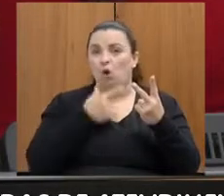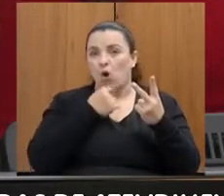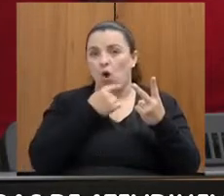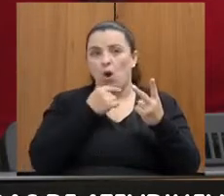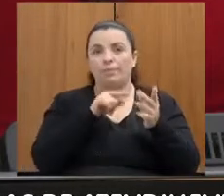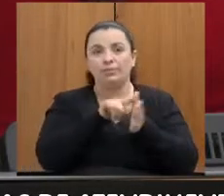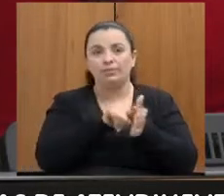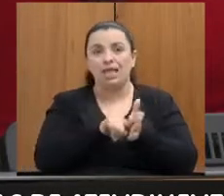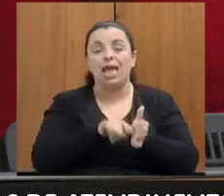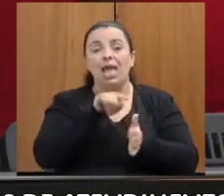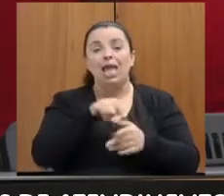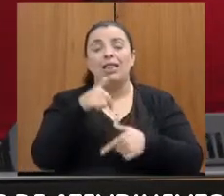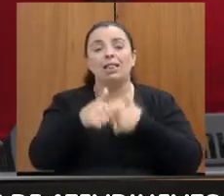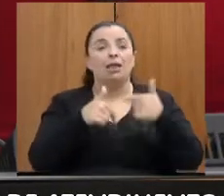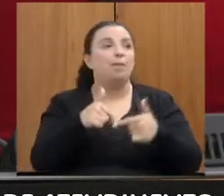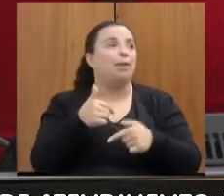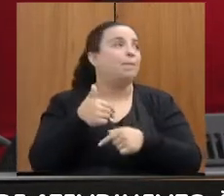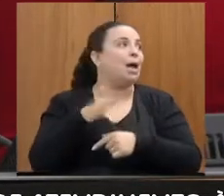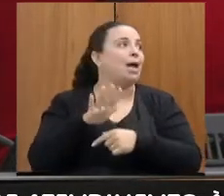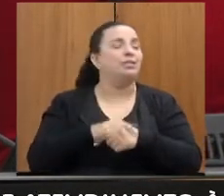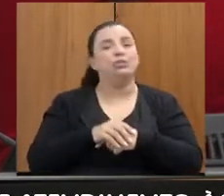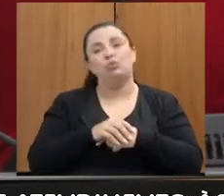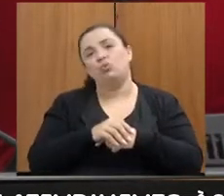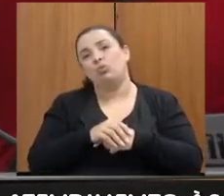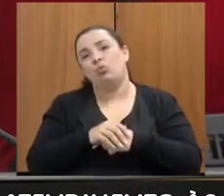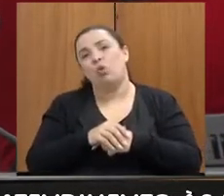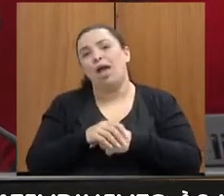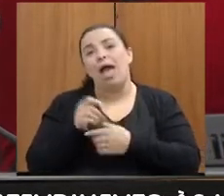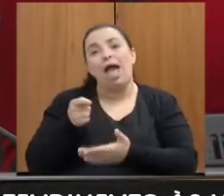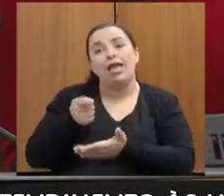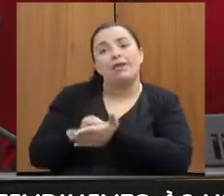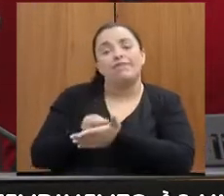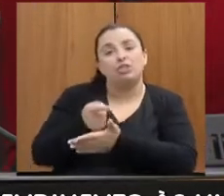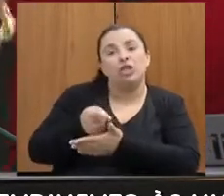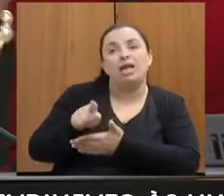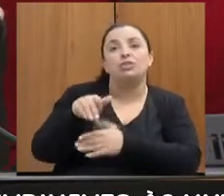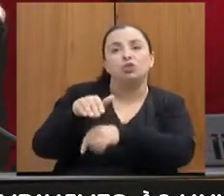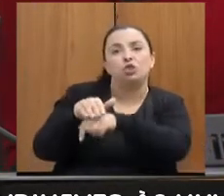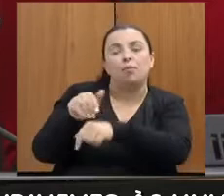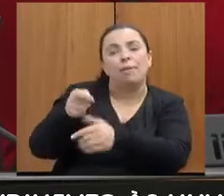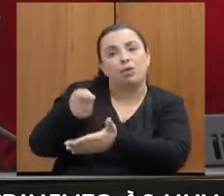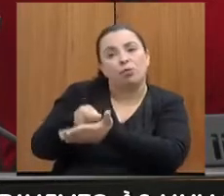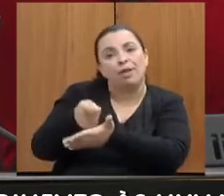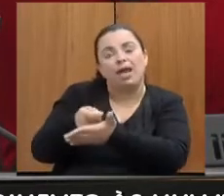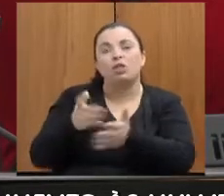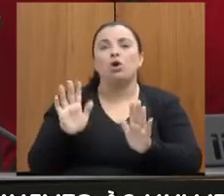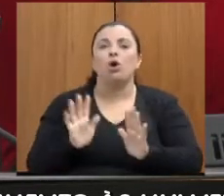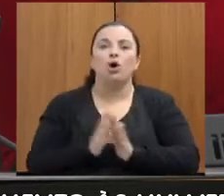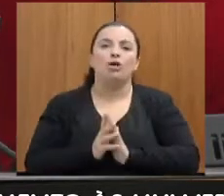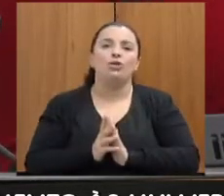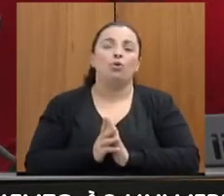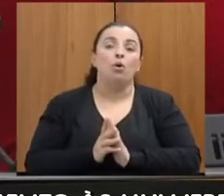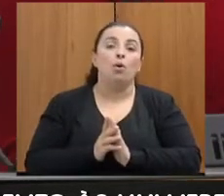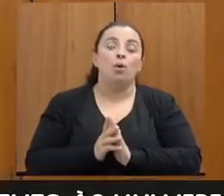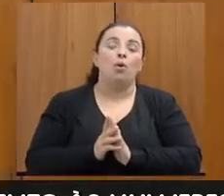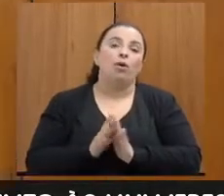intimação, para cumprimento de mandato. mas o atendimento inicial barra acolhimento é feito por mulheres.